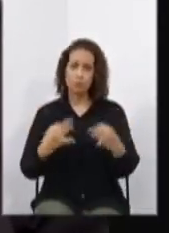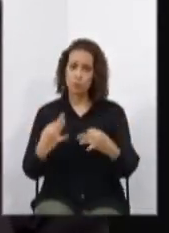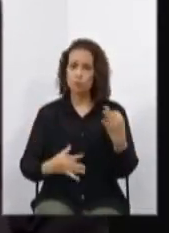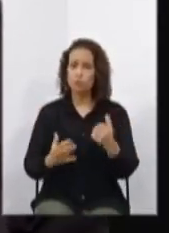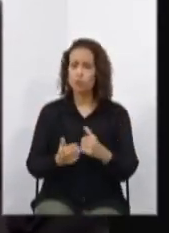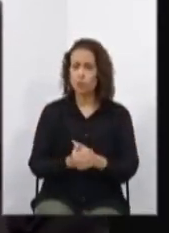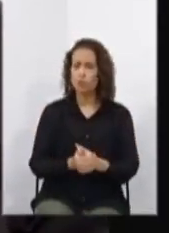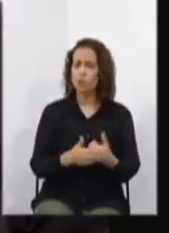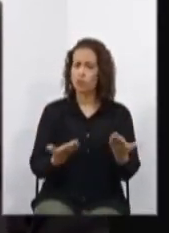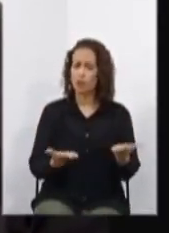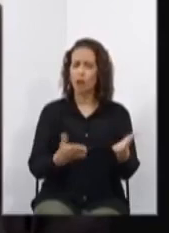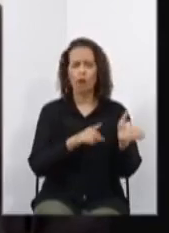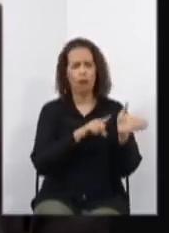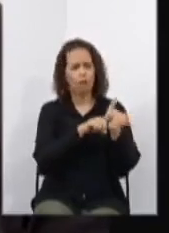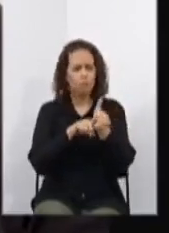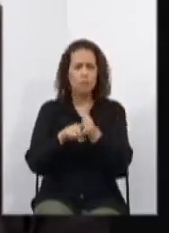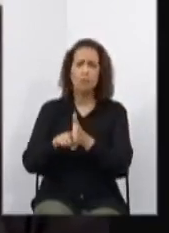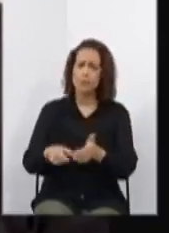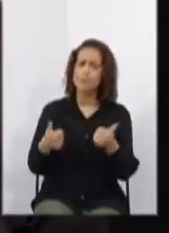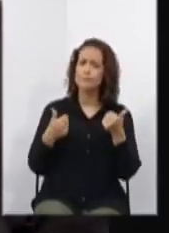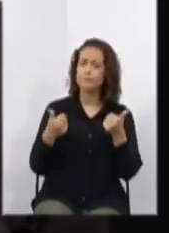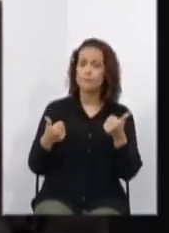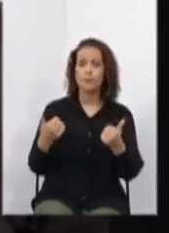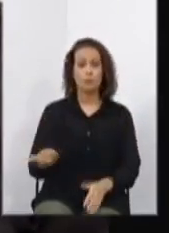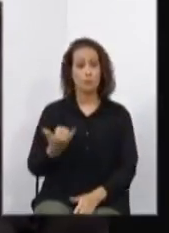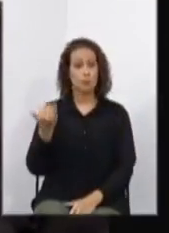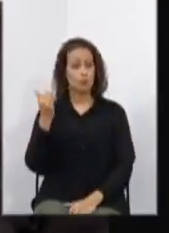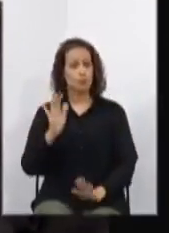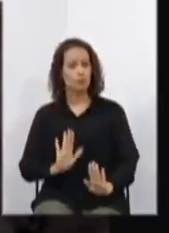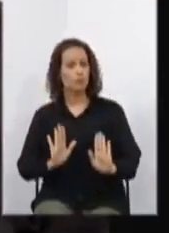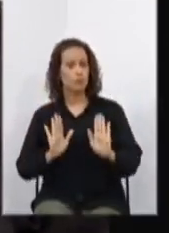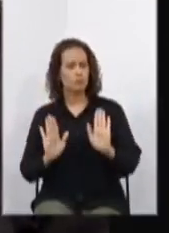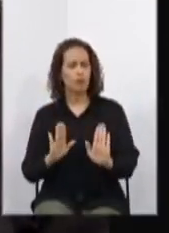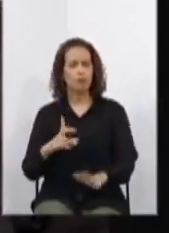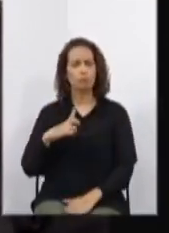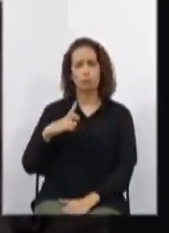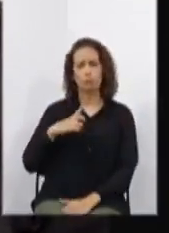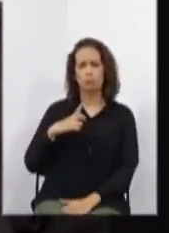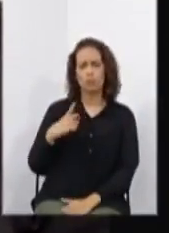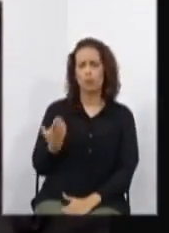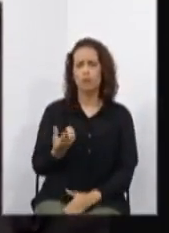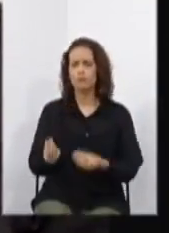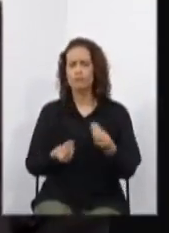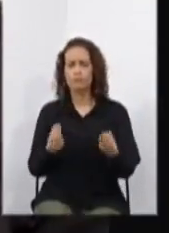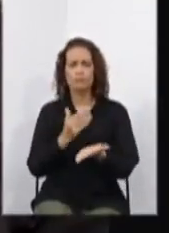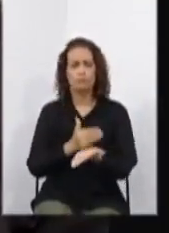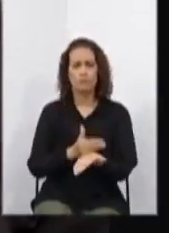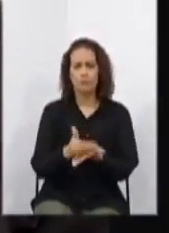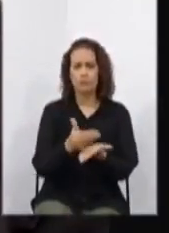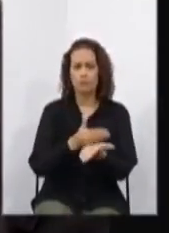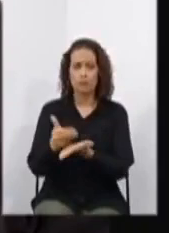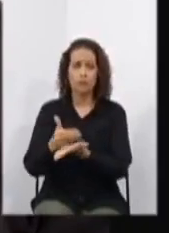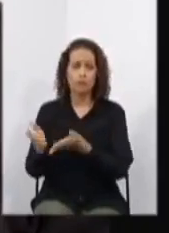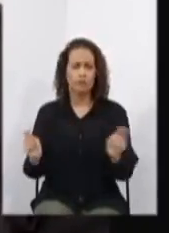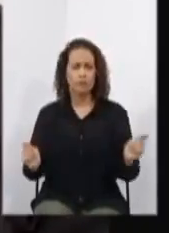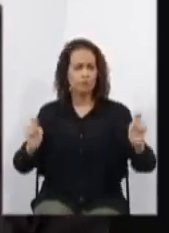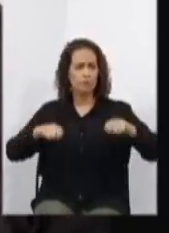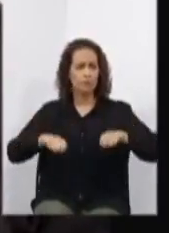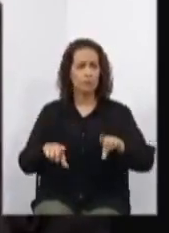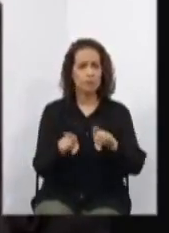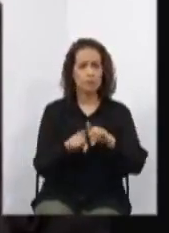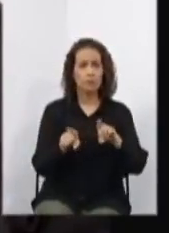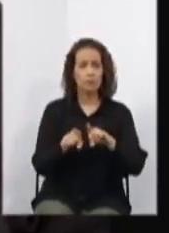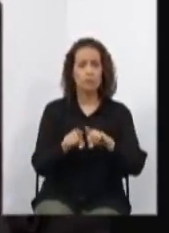a matéria relevante, mas detectou vícios quanto à iniciativa e à competência para